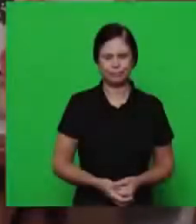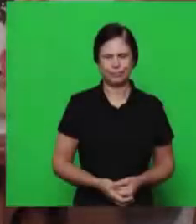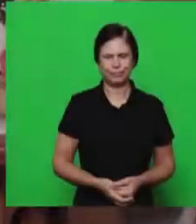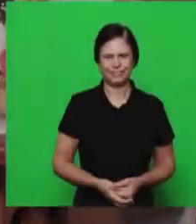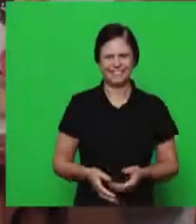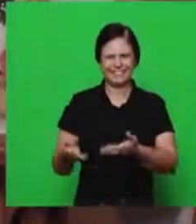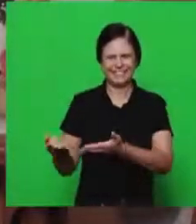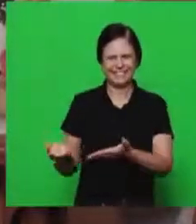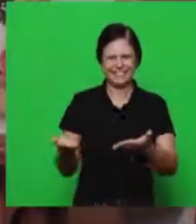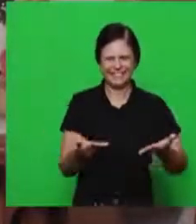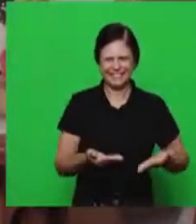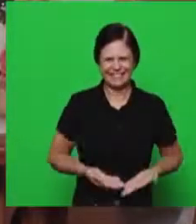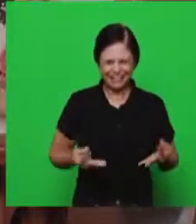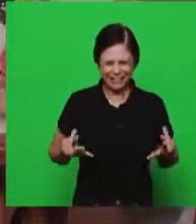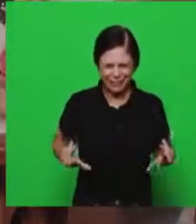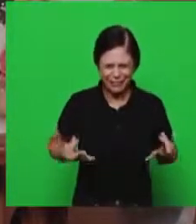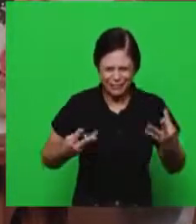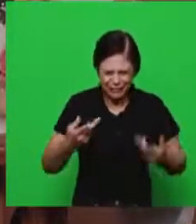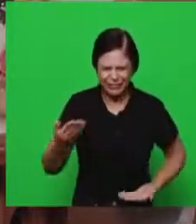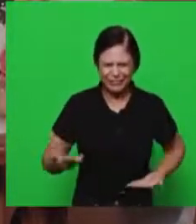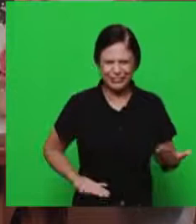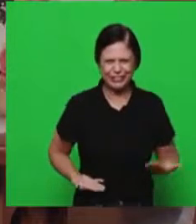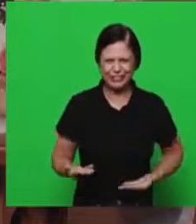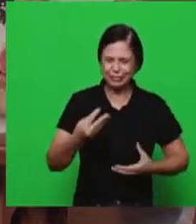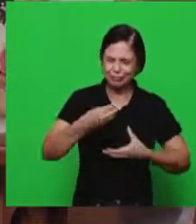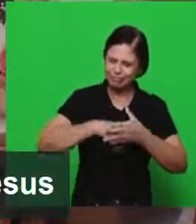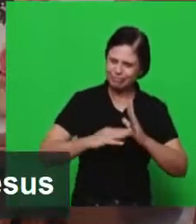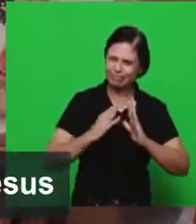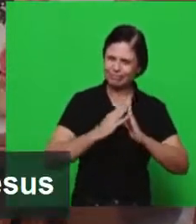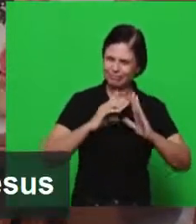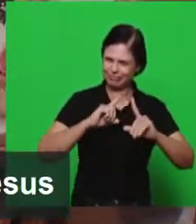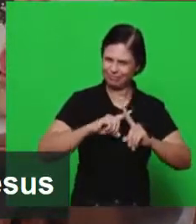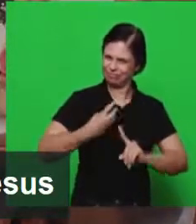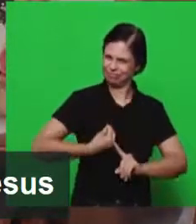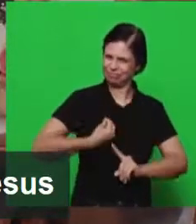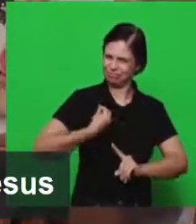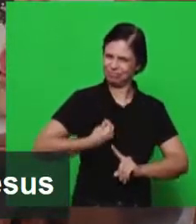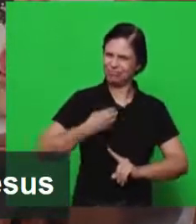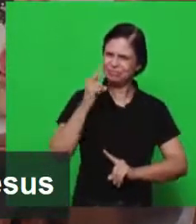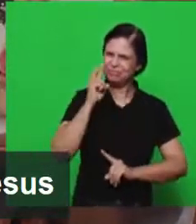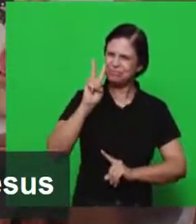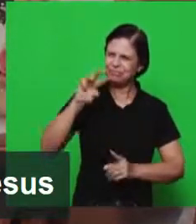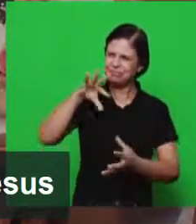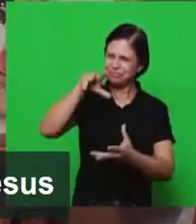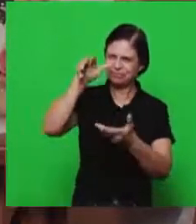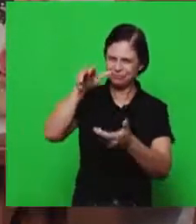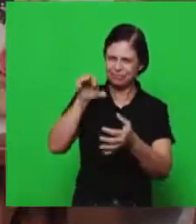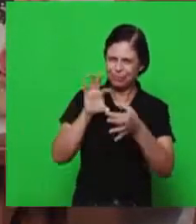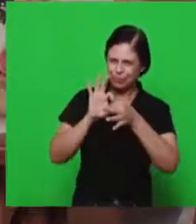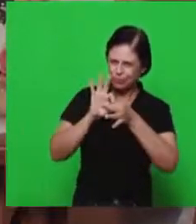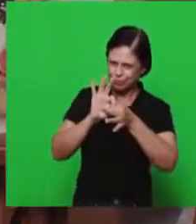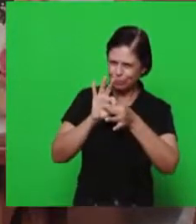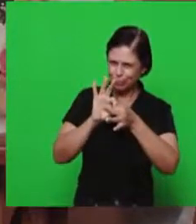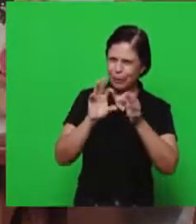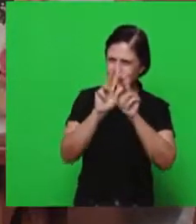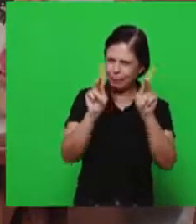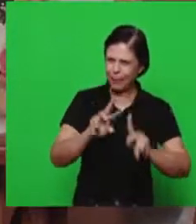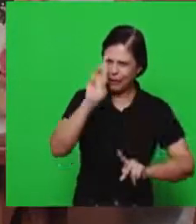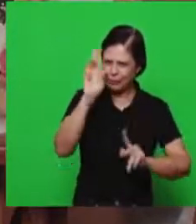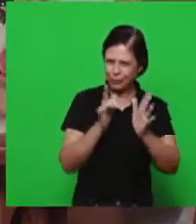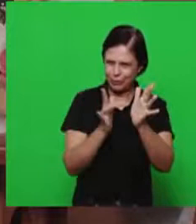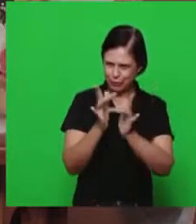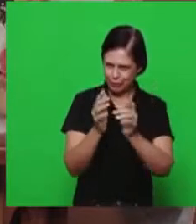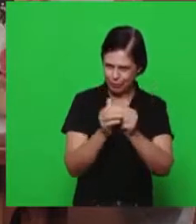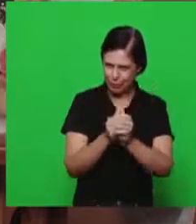Nós queremos cumprimentar aos irmãos que estão nas igrejas recebendo esta transmissão com a paz do Senhor Jesus. Nós estamos aqui, irmãos, para